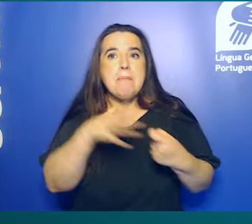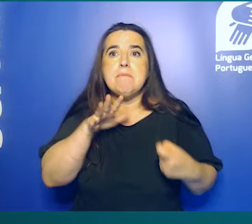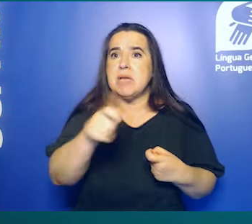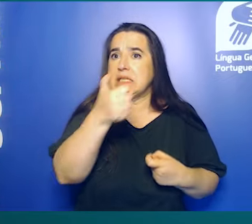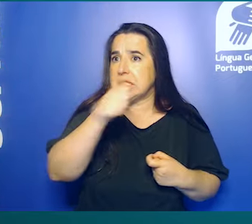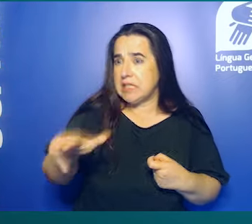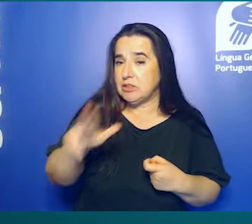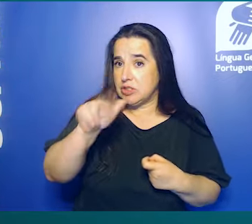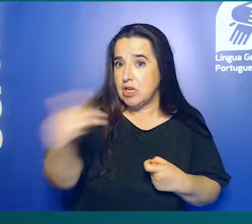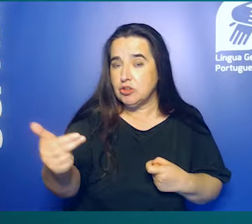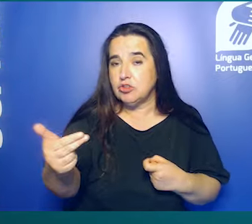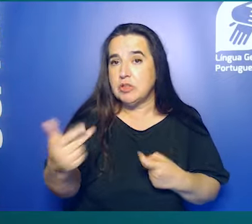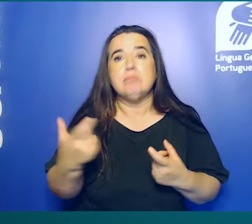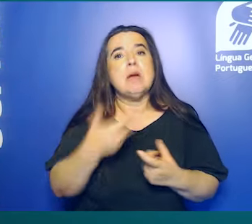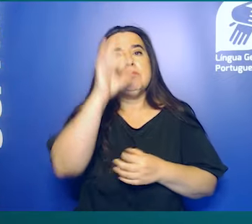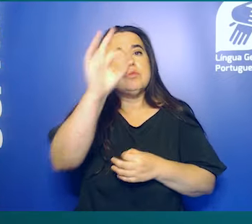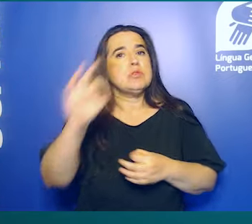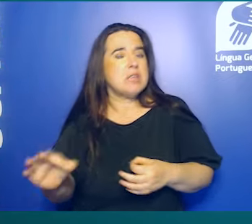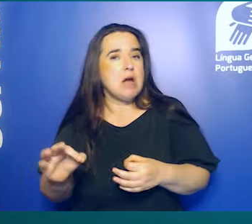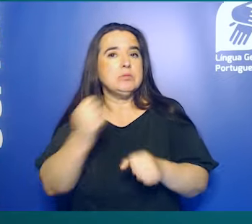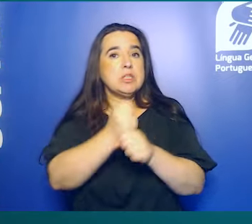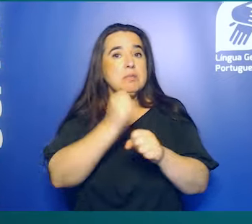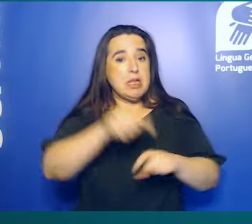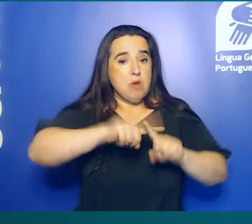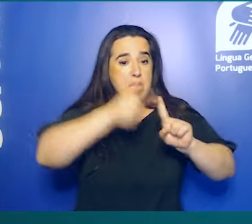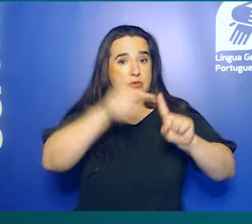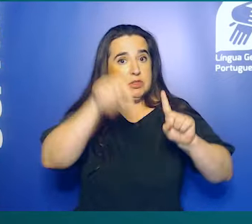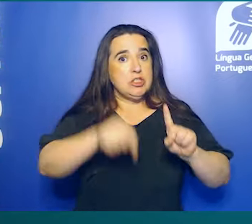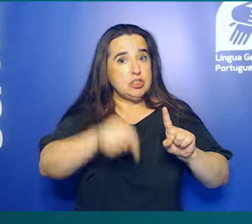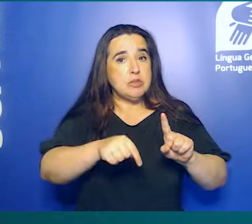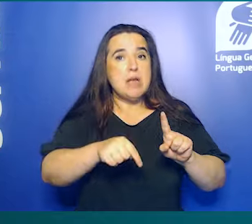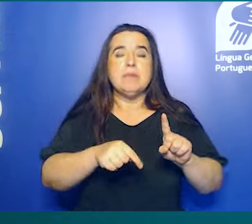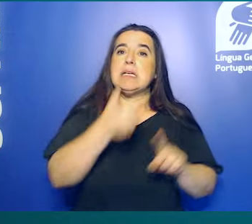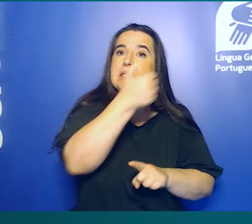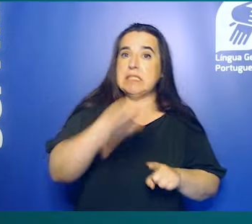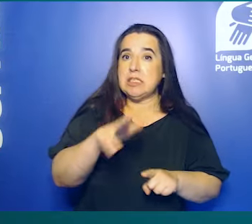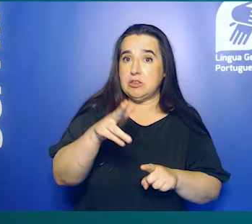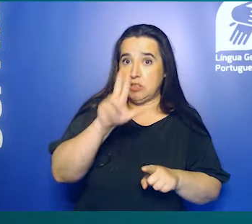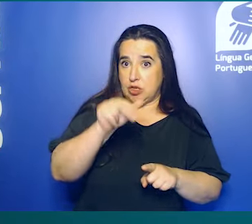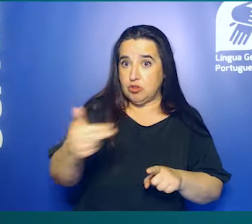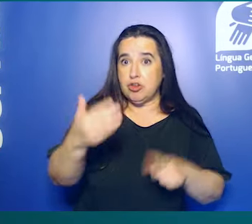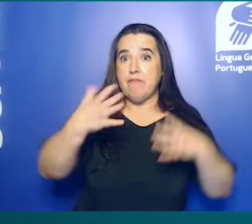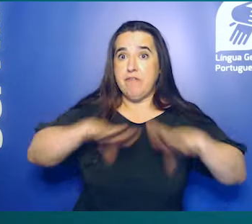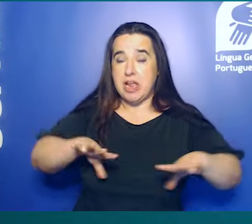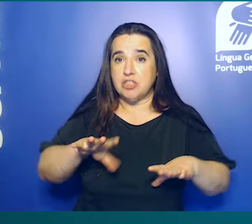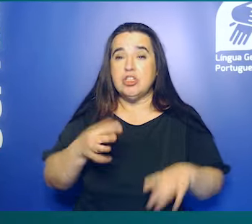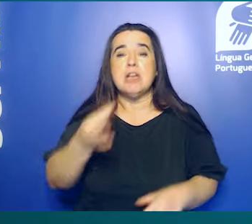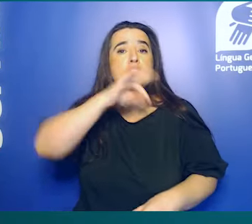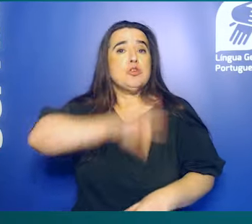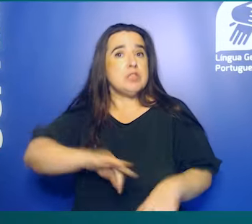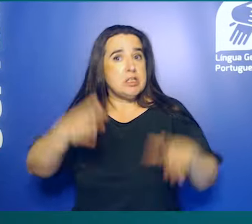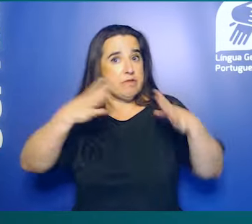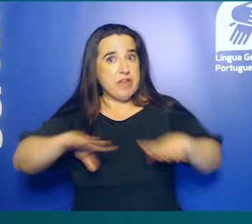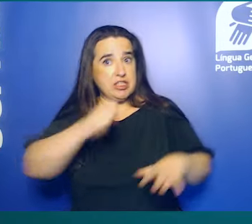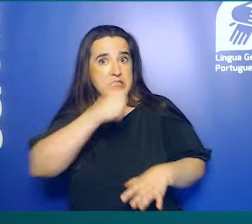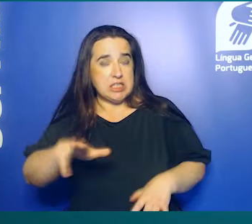1.500 euros. São as referentes ao proporcional do trabalho prestado este ano, 500 euros de férias, 500 euros de subsídio de férias